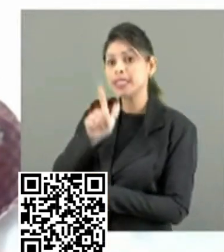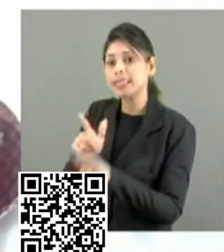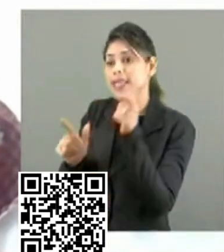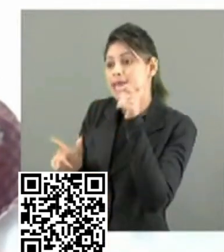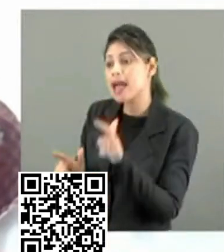da sua capacidade plena. E aí